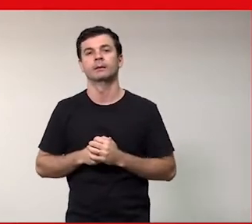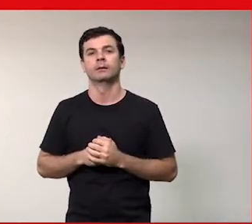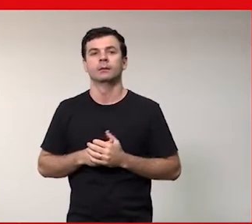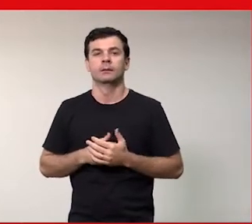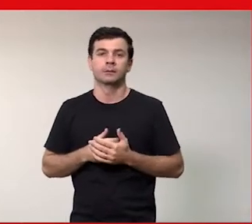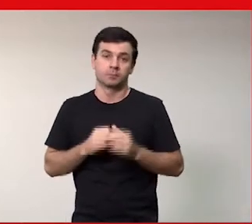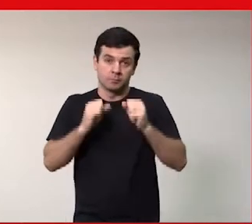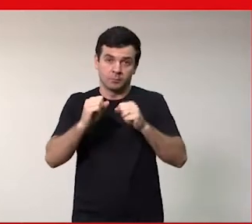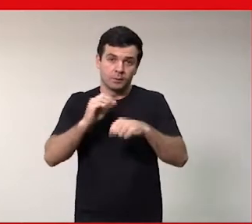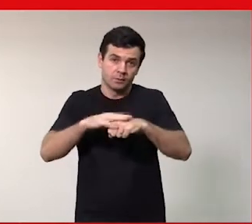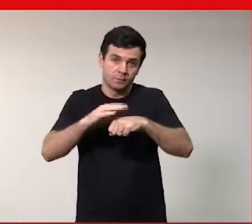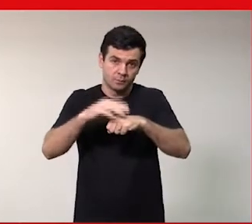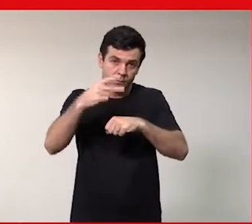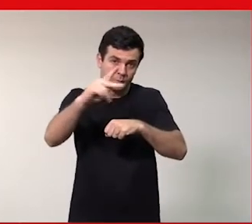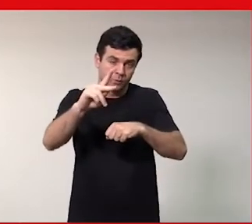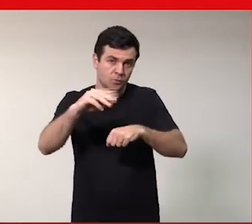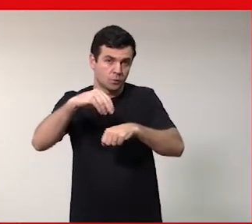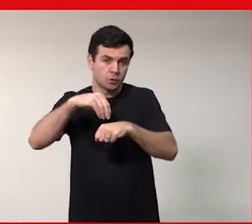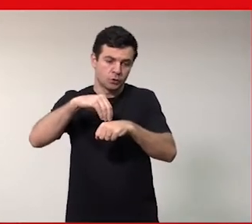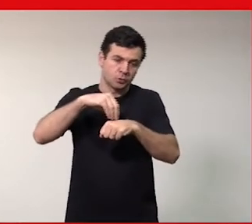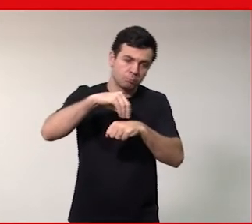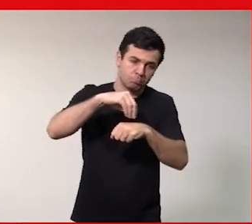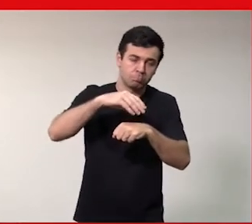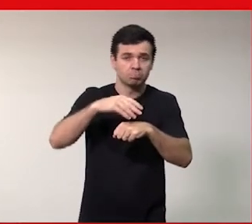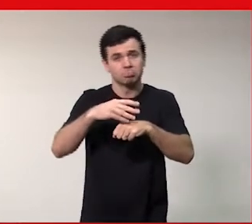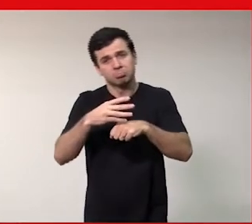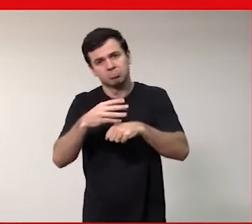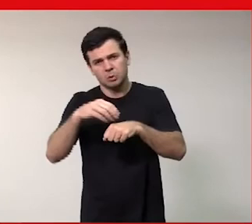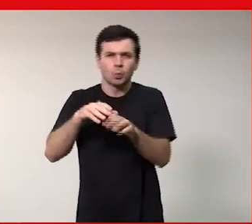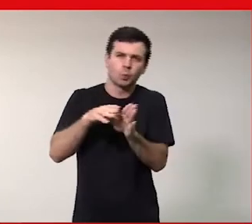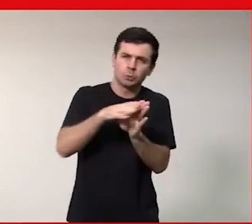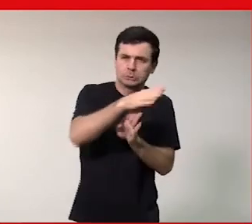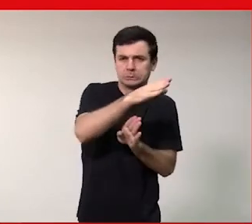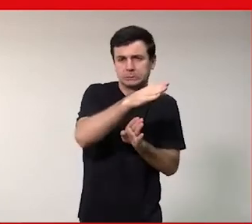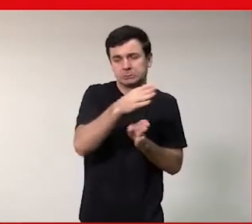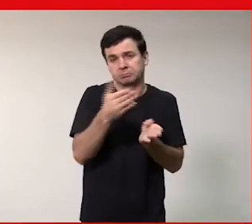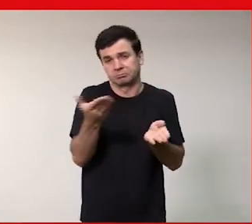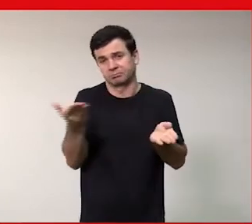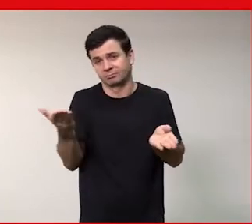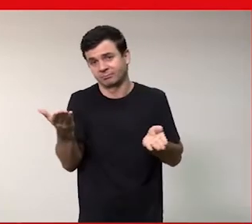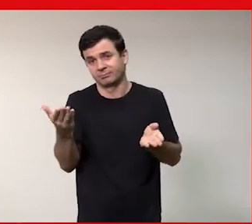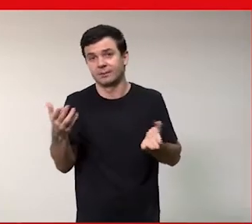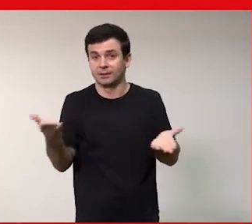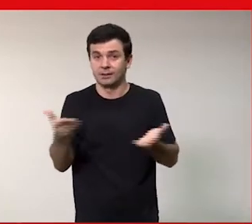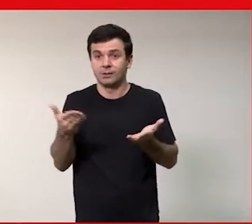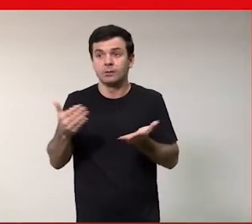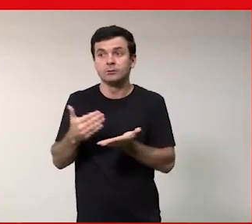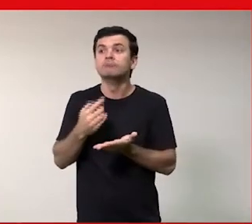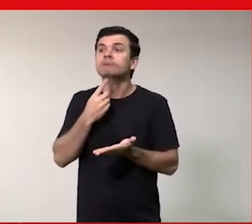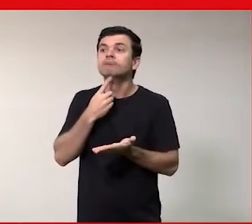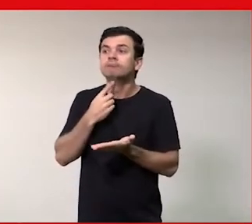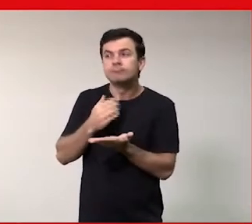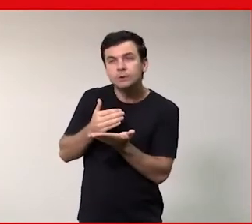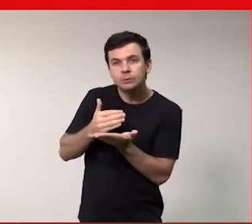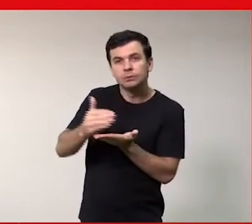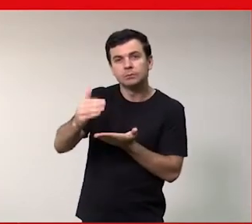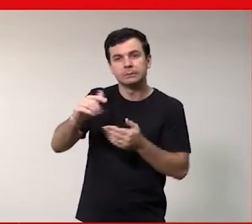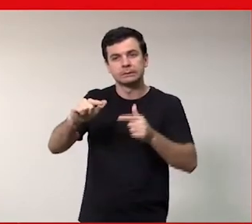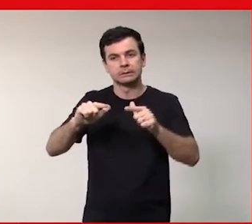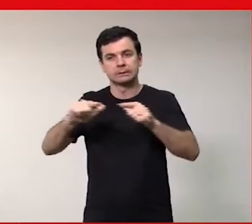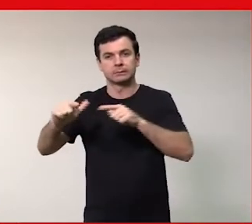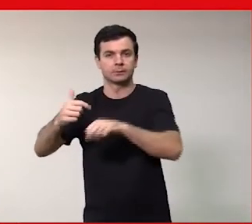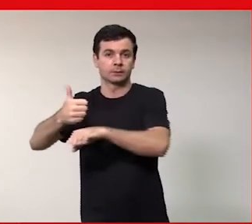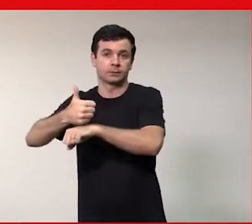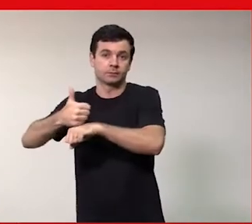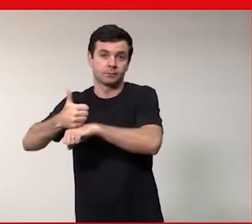dica mas um um conselho para quem está iniciando toda a carreira né qual